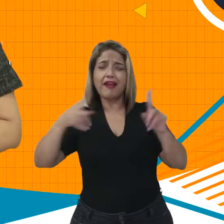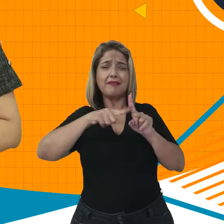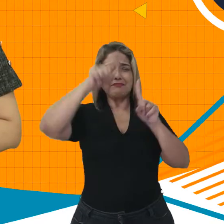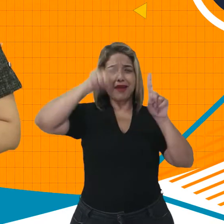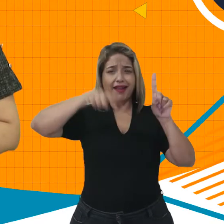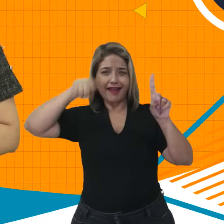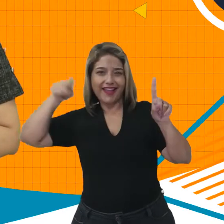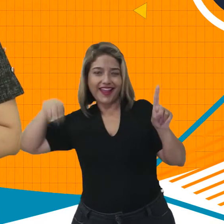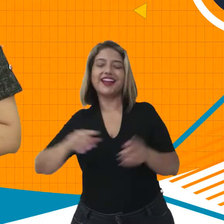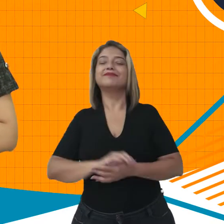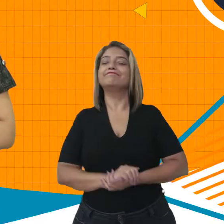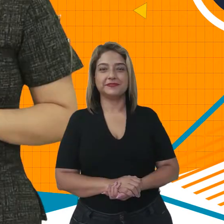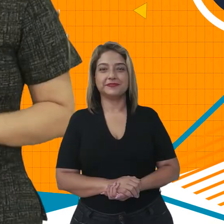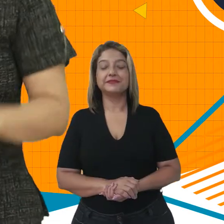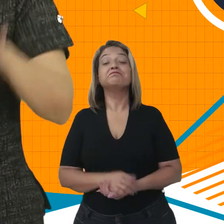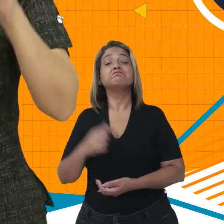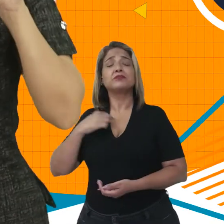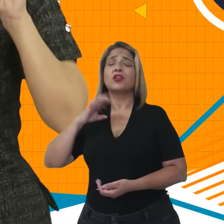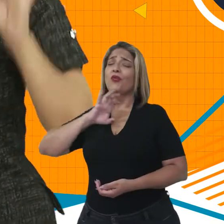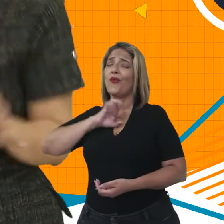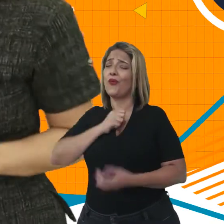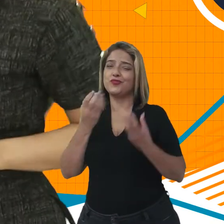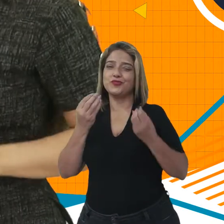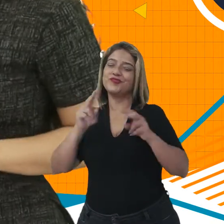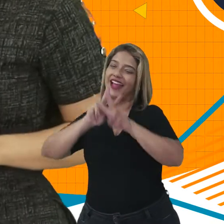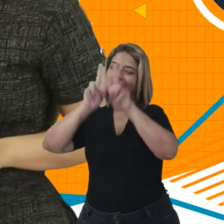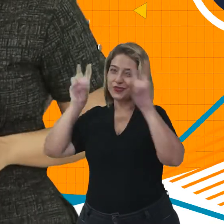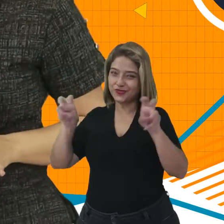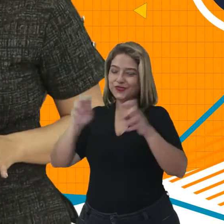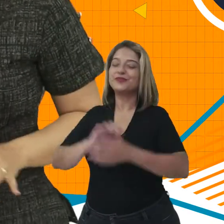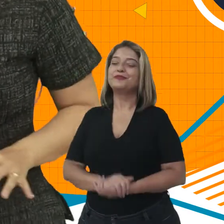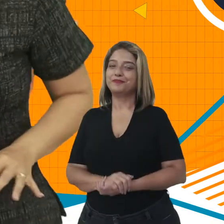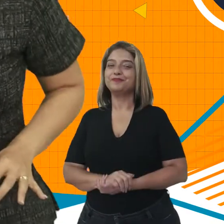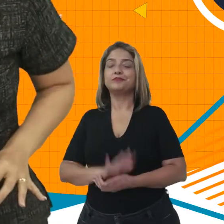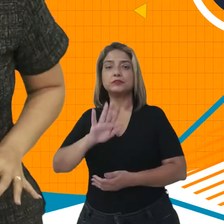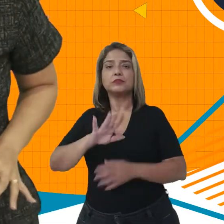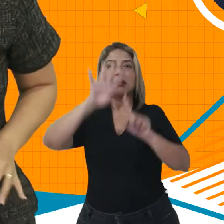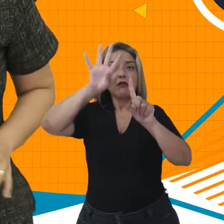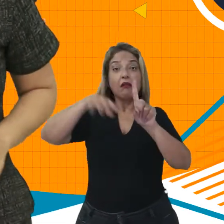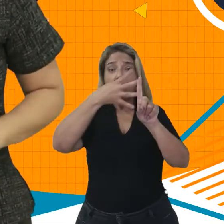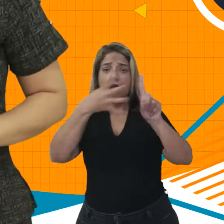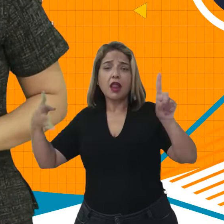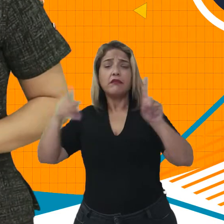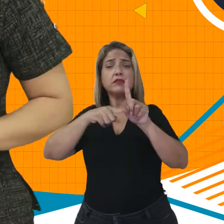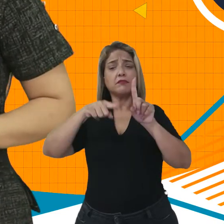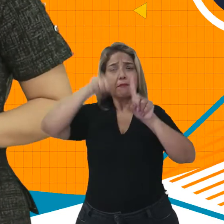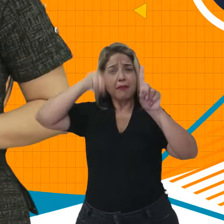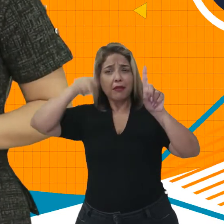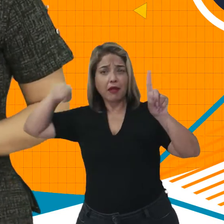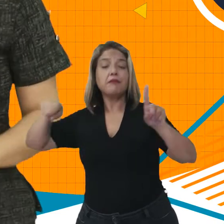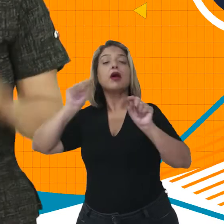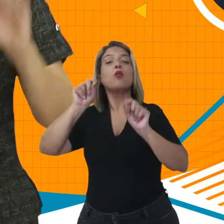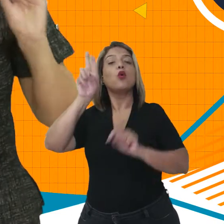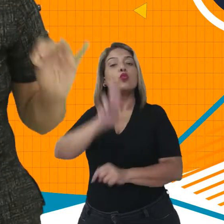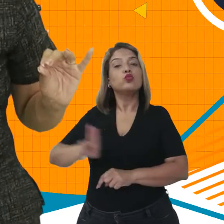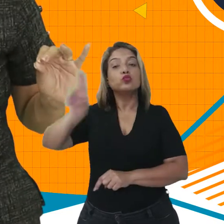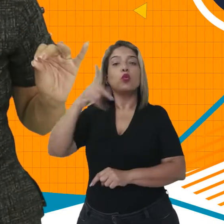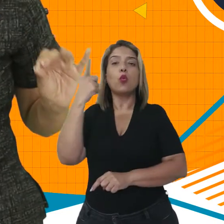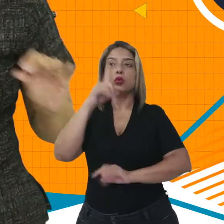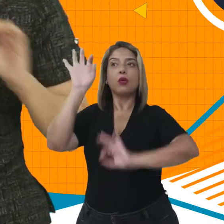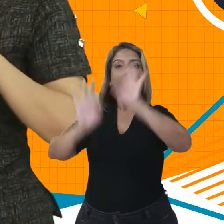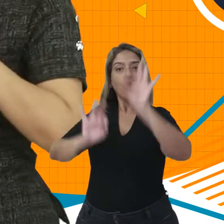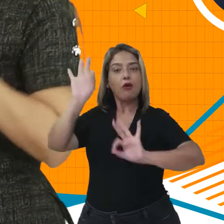Tabelas e Gráficos. Gosto muito desse assunto. Os gráficos e tabelas são utilizados para